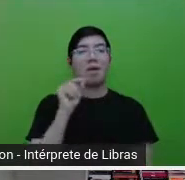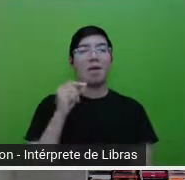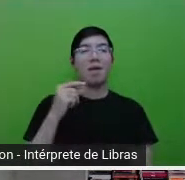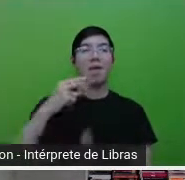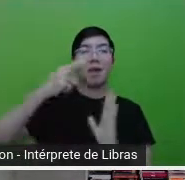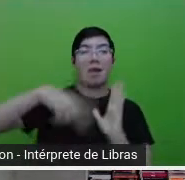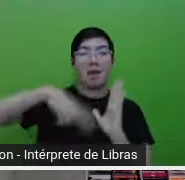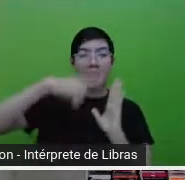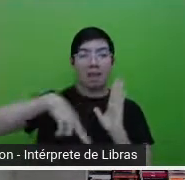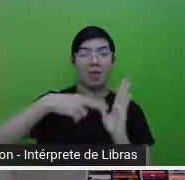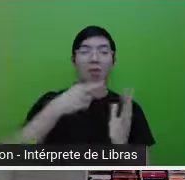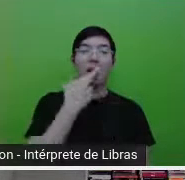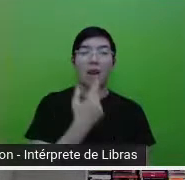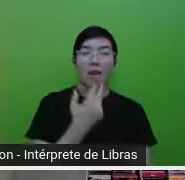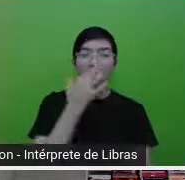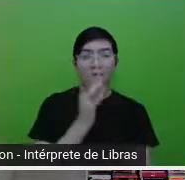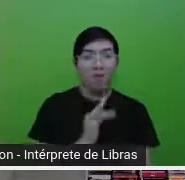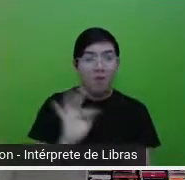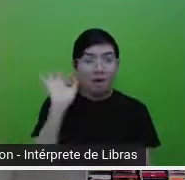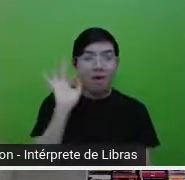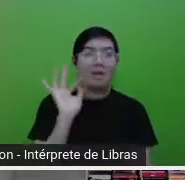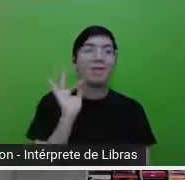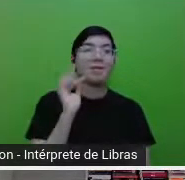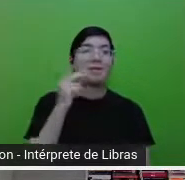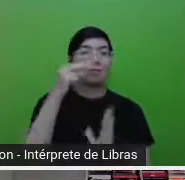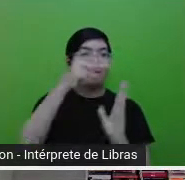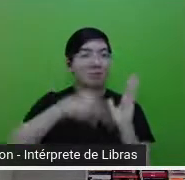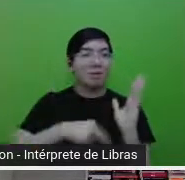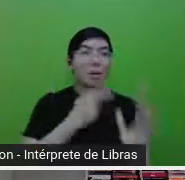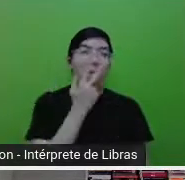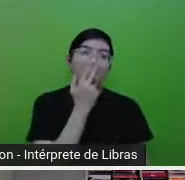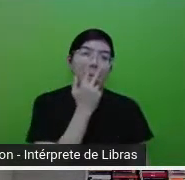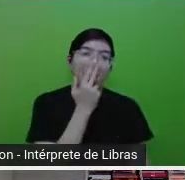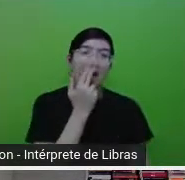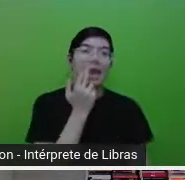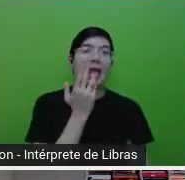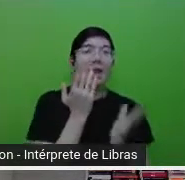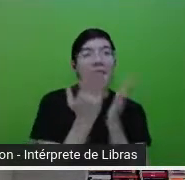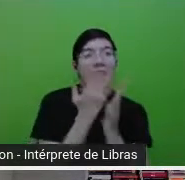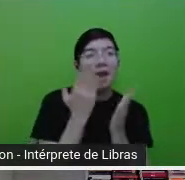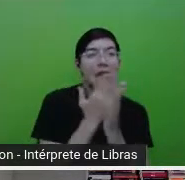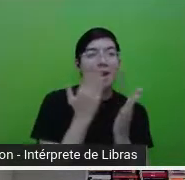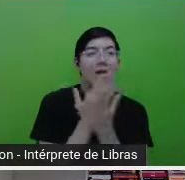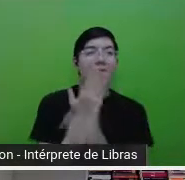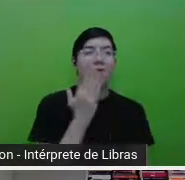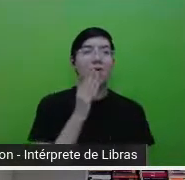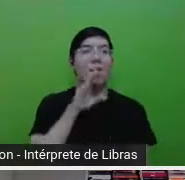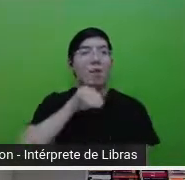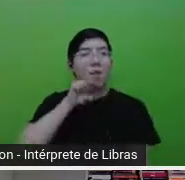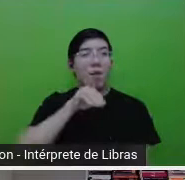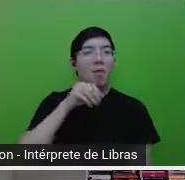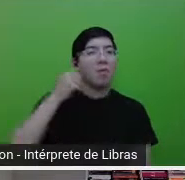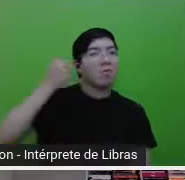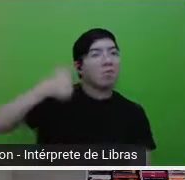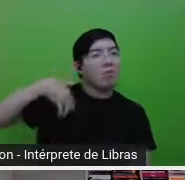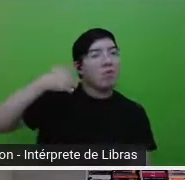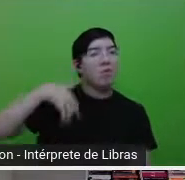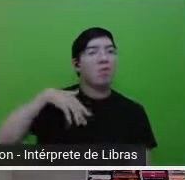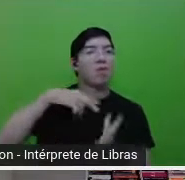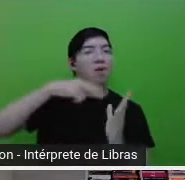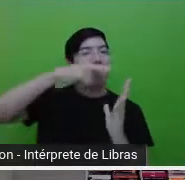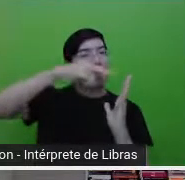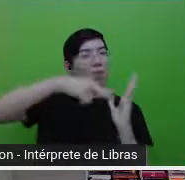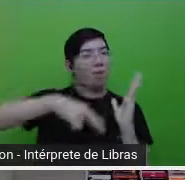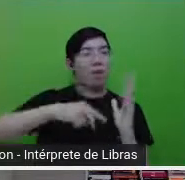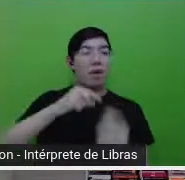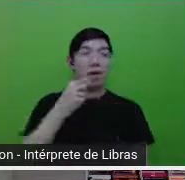estou... Os audiobooks, em francês, já tem os dois primeiros volumes lá. Então, se você fala